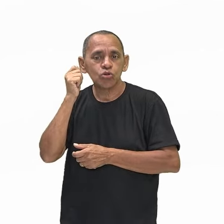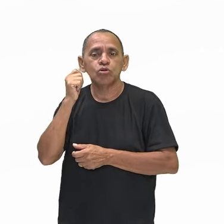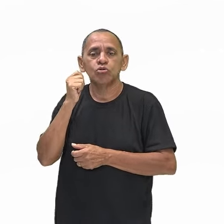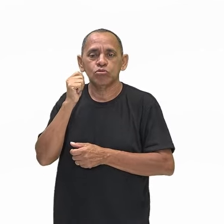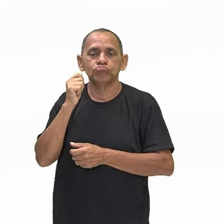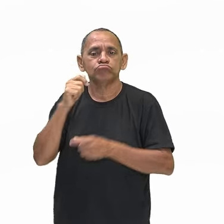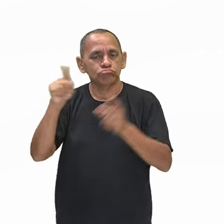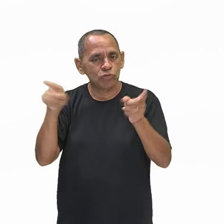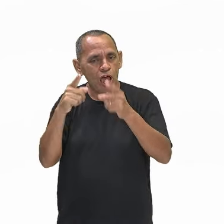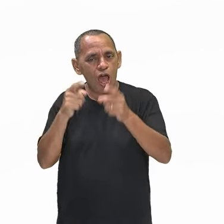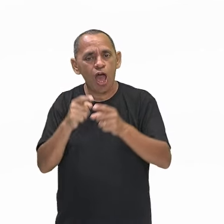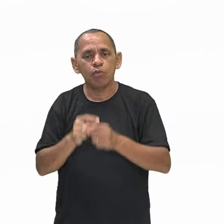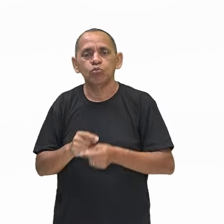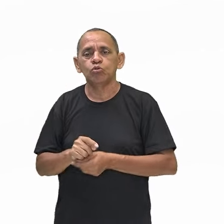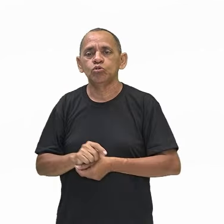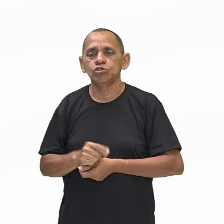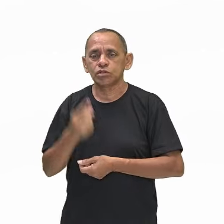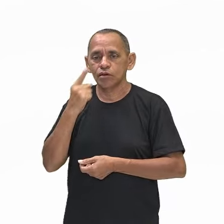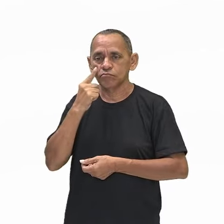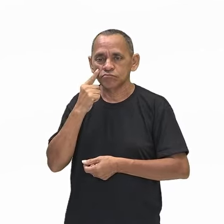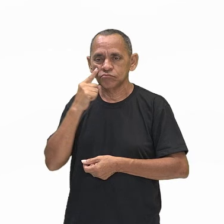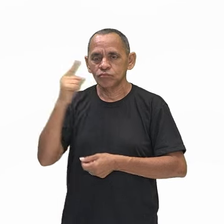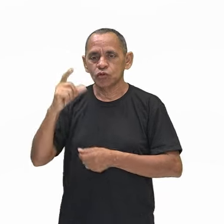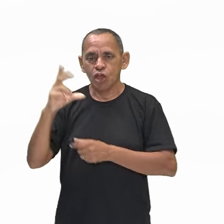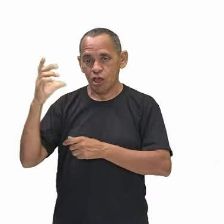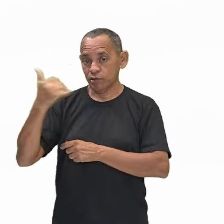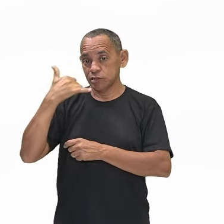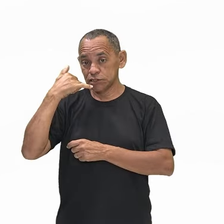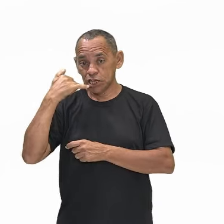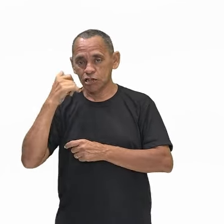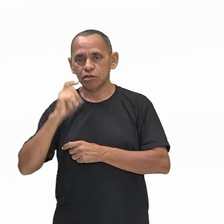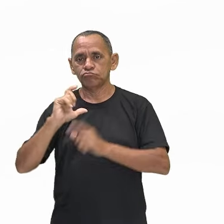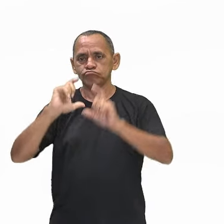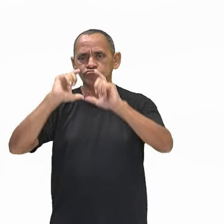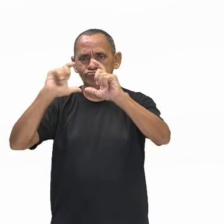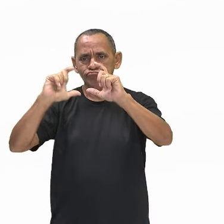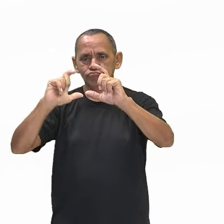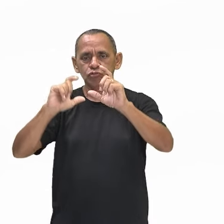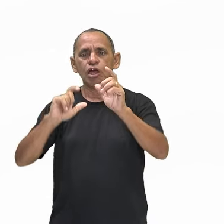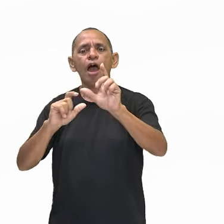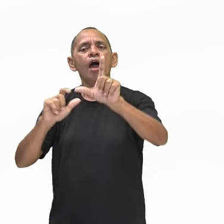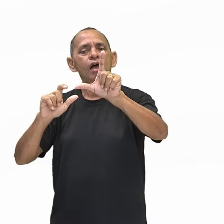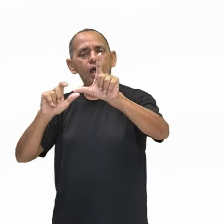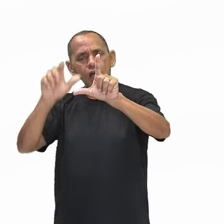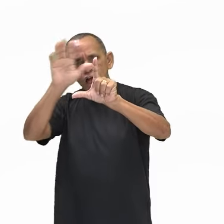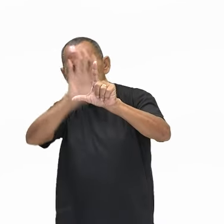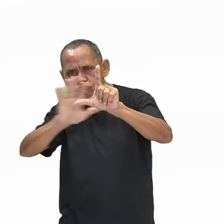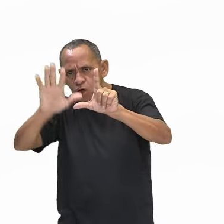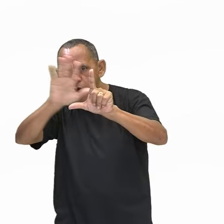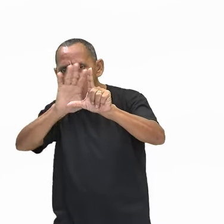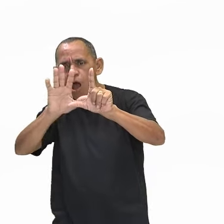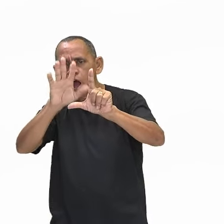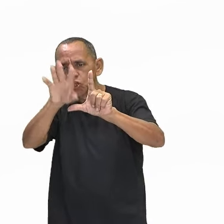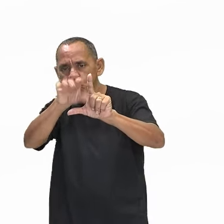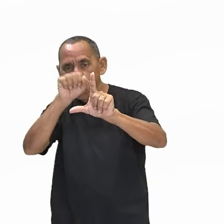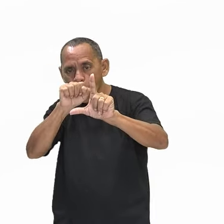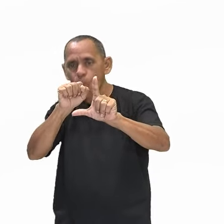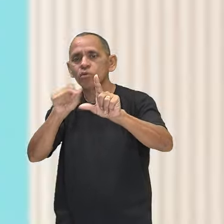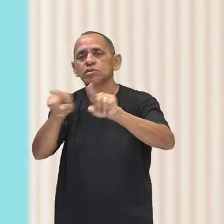celular e para o QR Code, que aí ele vai abrir um canal no YouTube para vocês